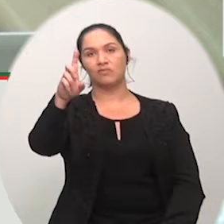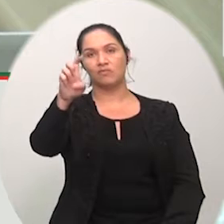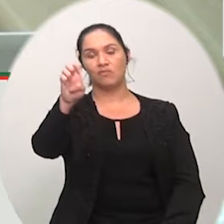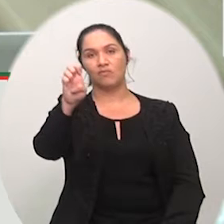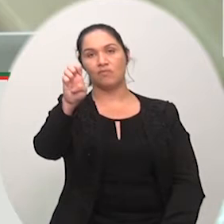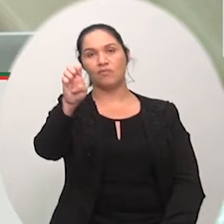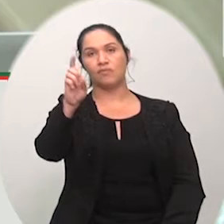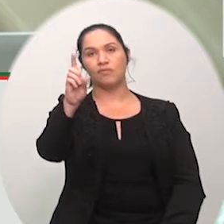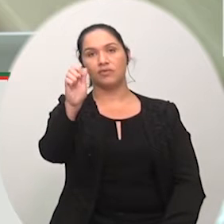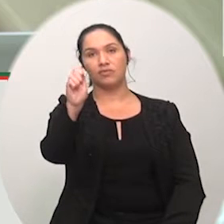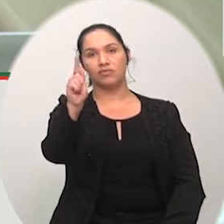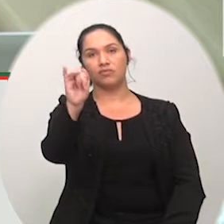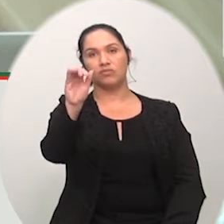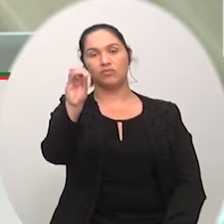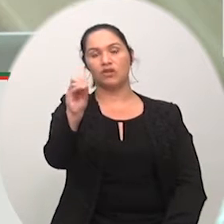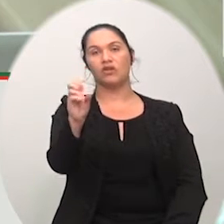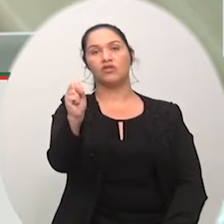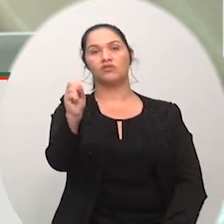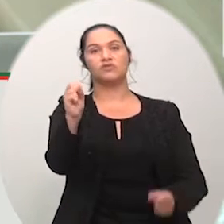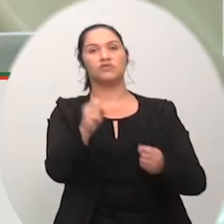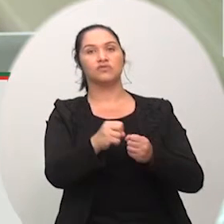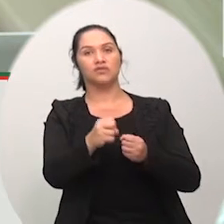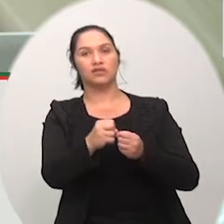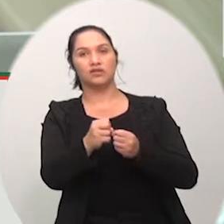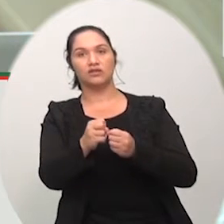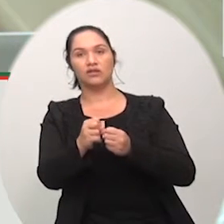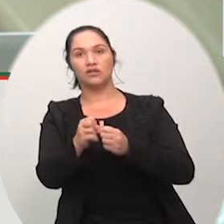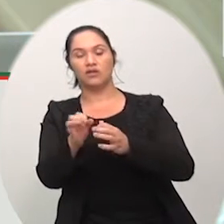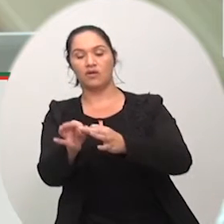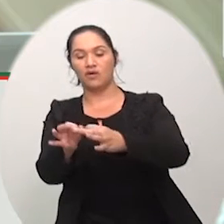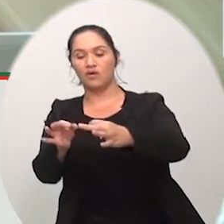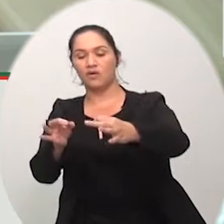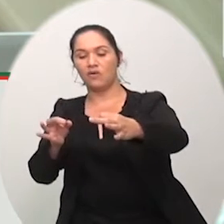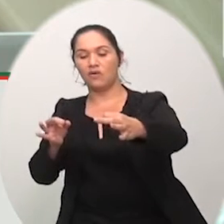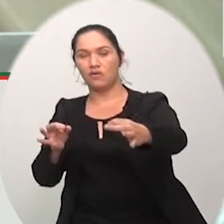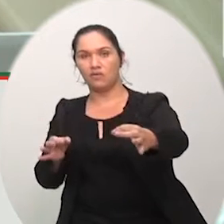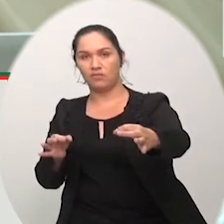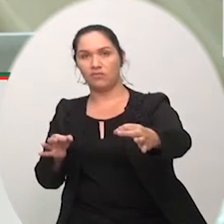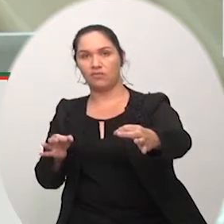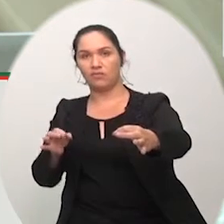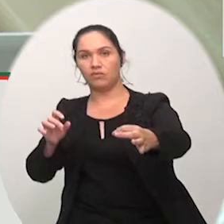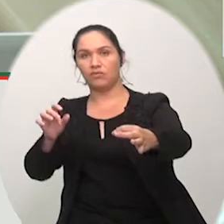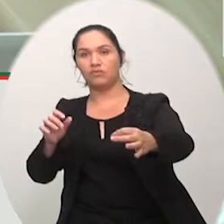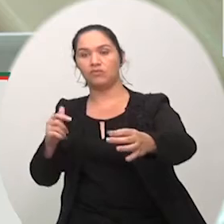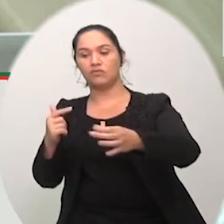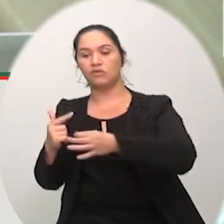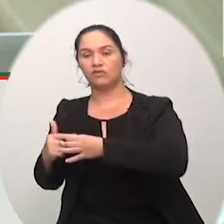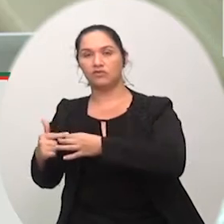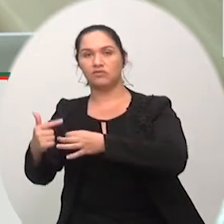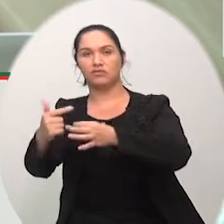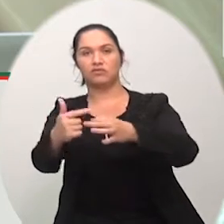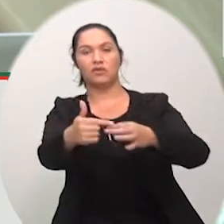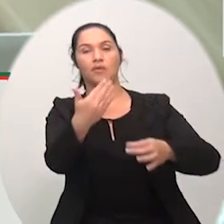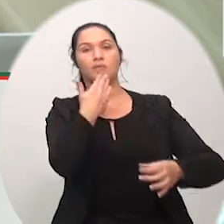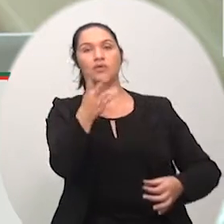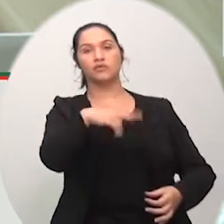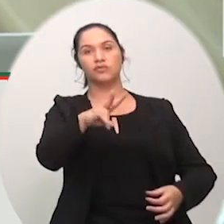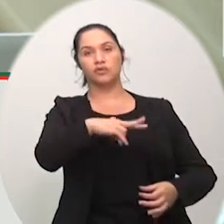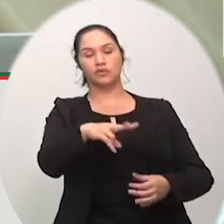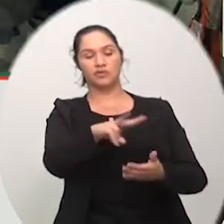Tubarão Araranguá e São João do Sul solicito ao senhor secretário para que faça a leitura da matéria